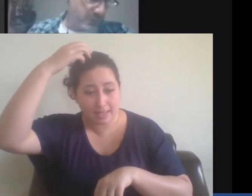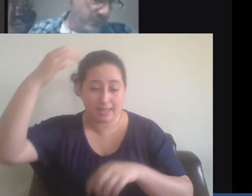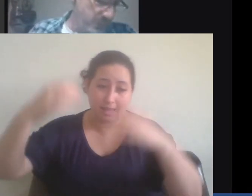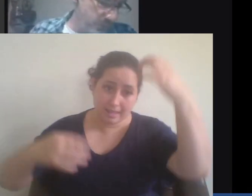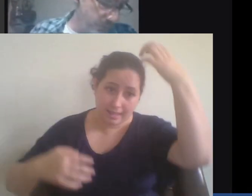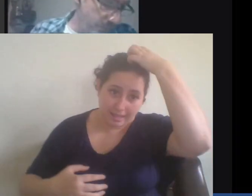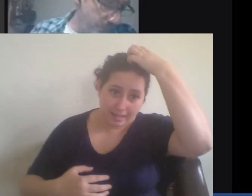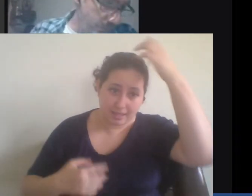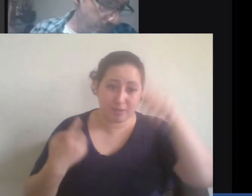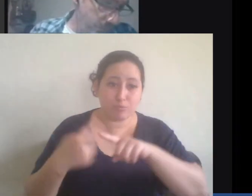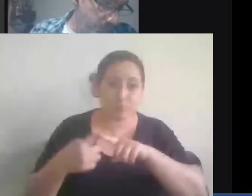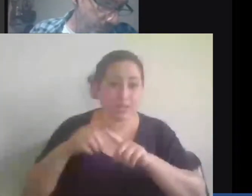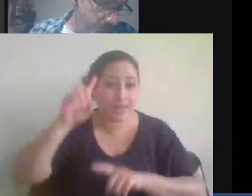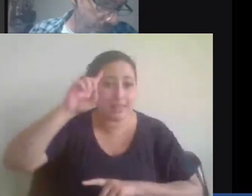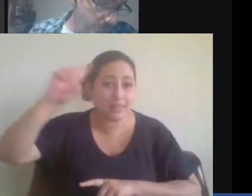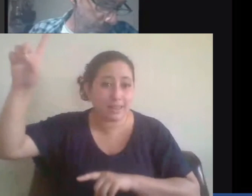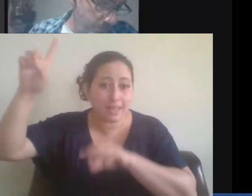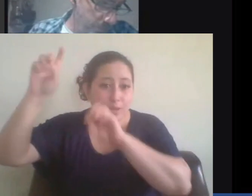Deus.